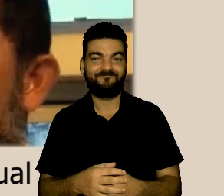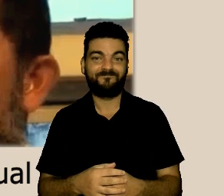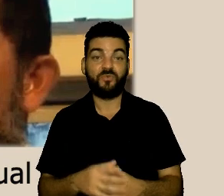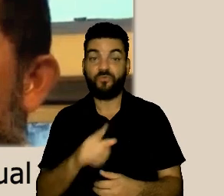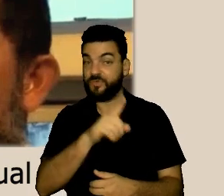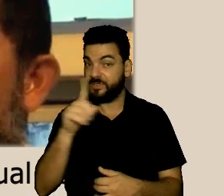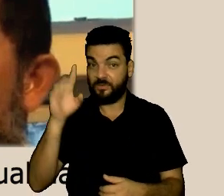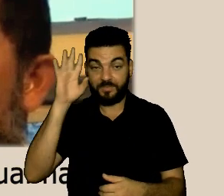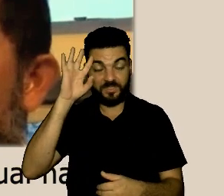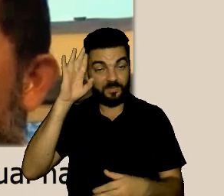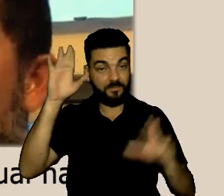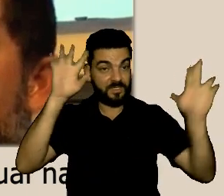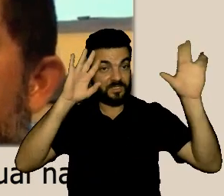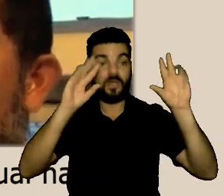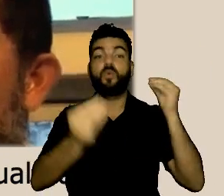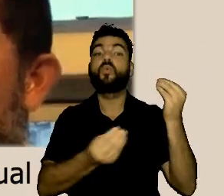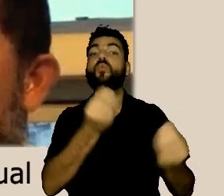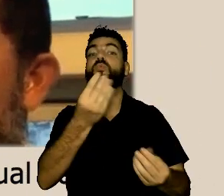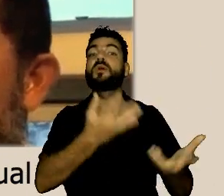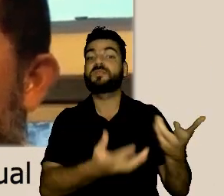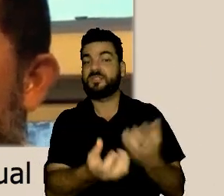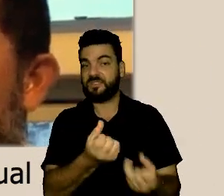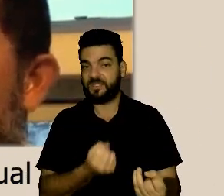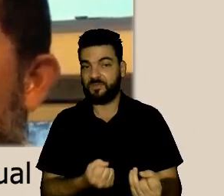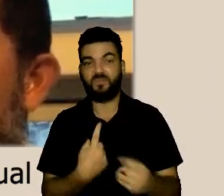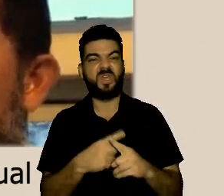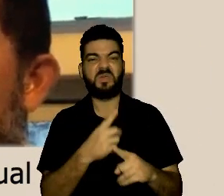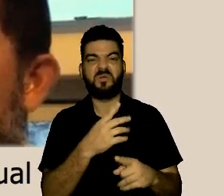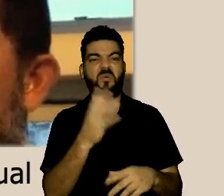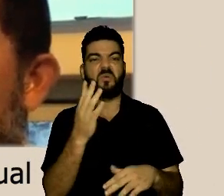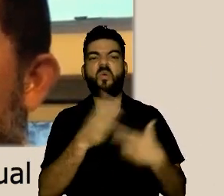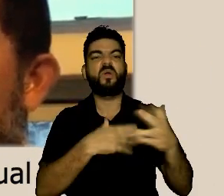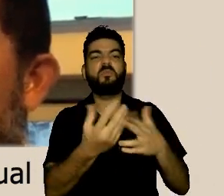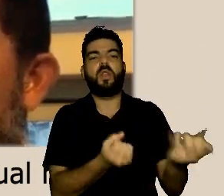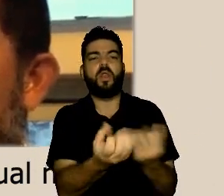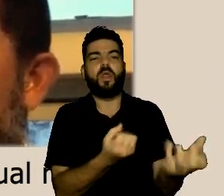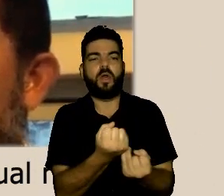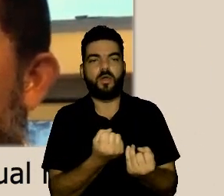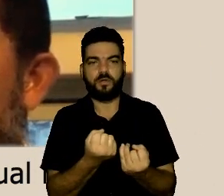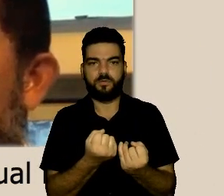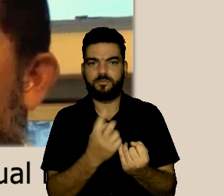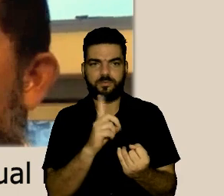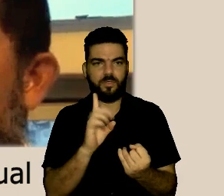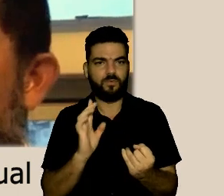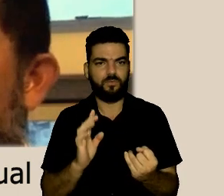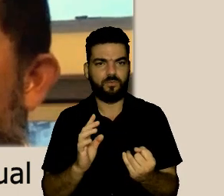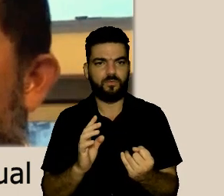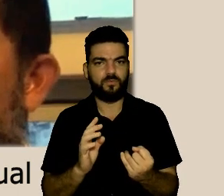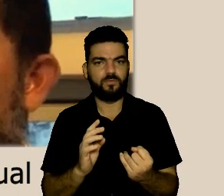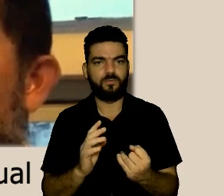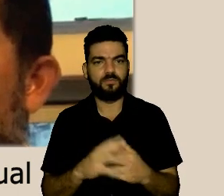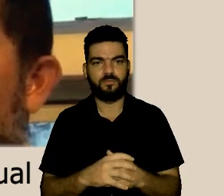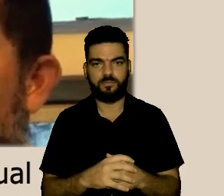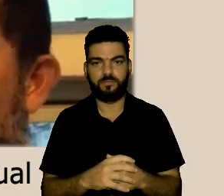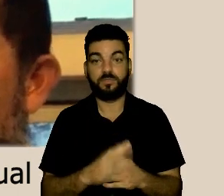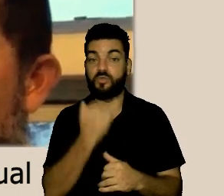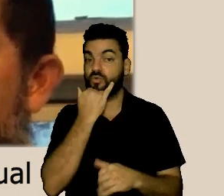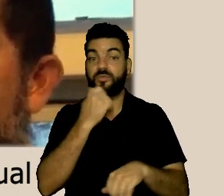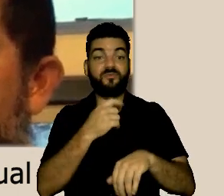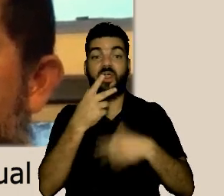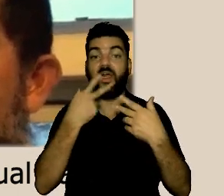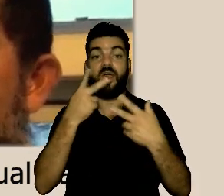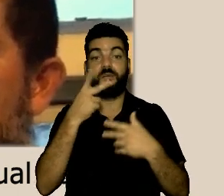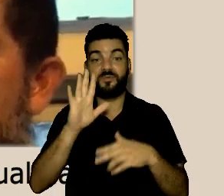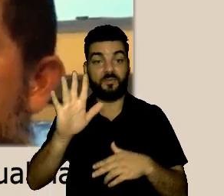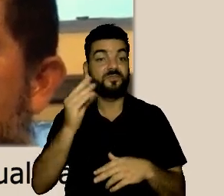condições de admissibilidade porque se nós não tivermos um filtro nós não podemos pecar nem de um lado nem